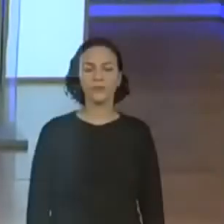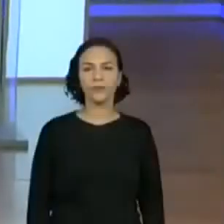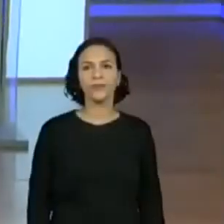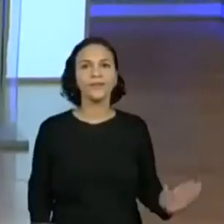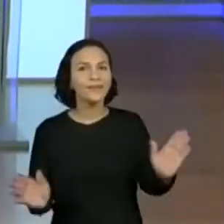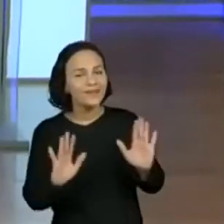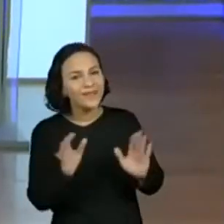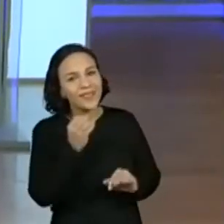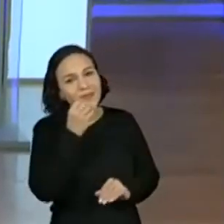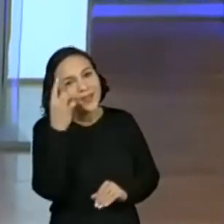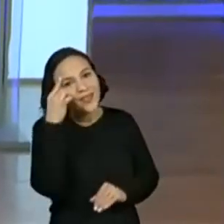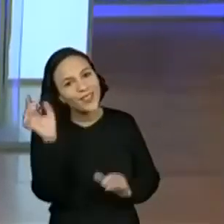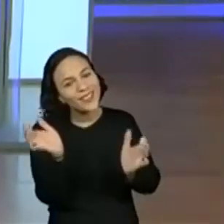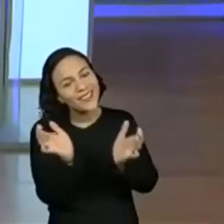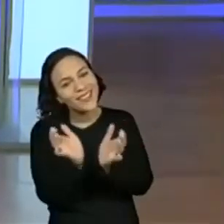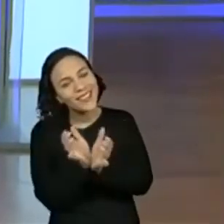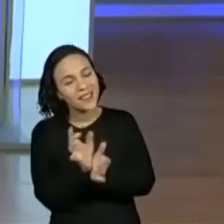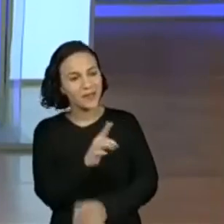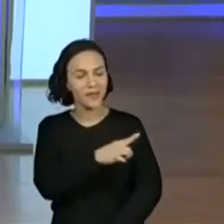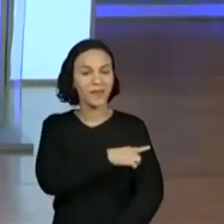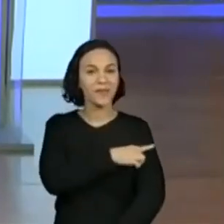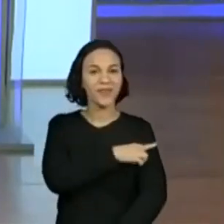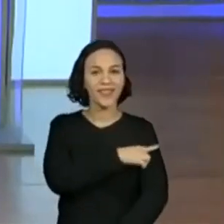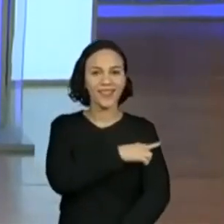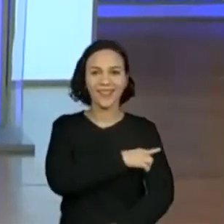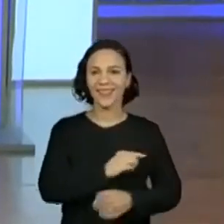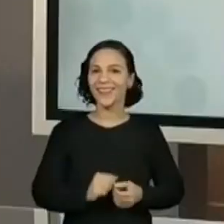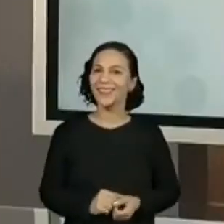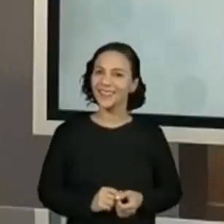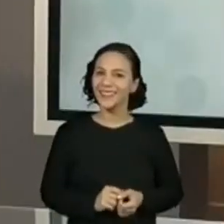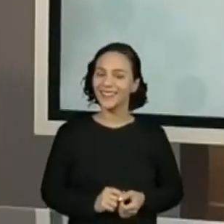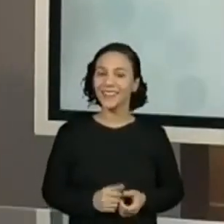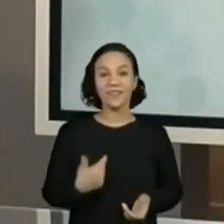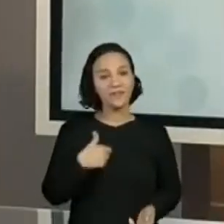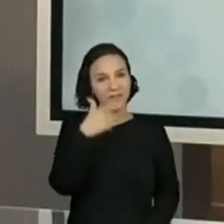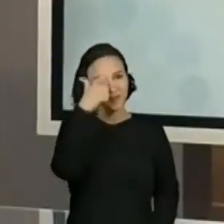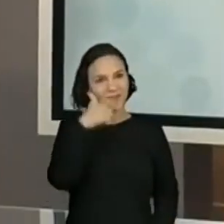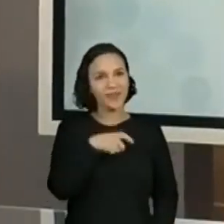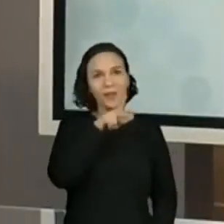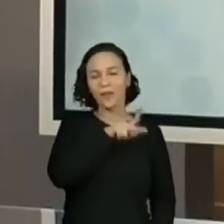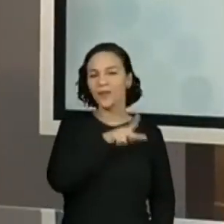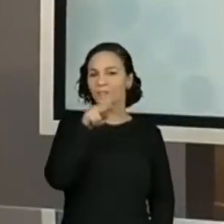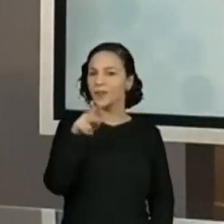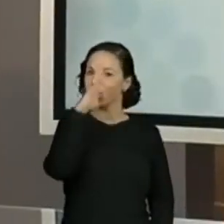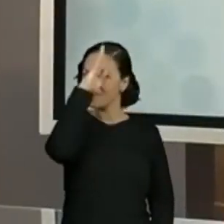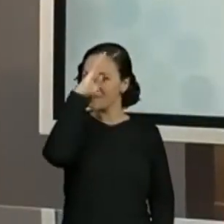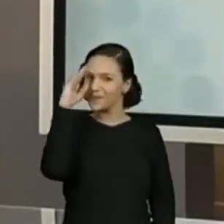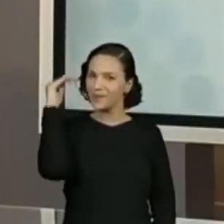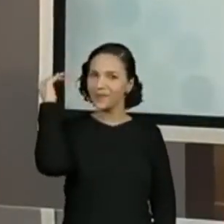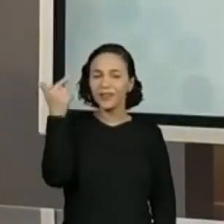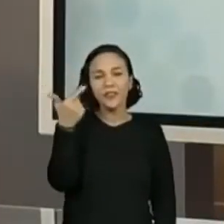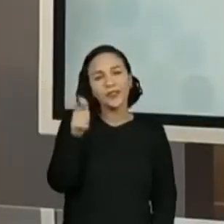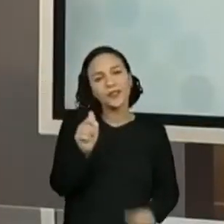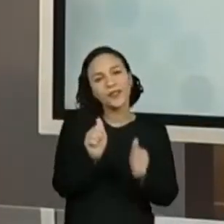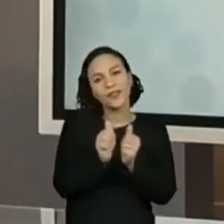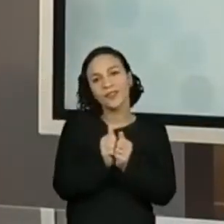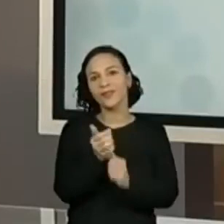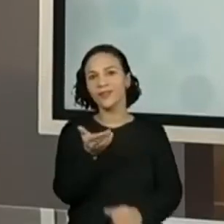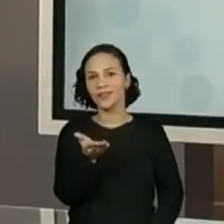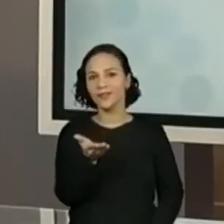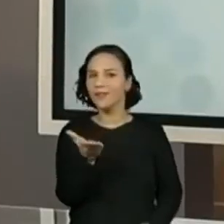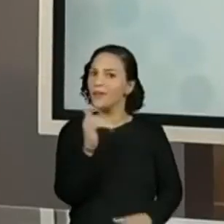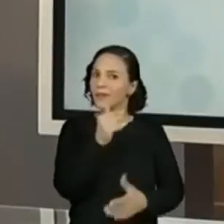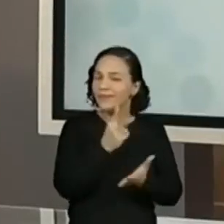Bom dia, turminha do primeiro ano! Professora Regiane, mais uma vez aqui com vocês. A gente vai